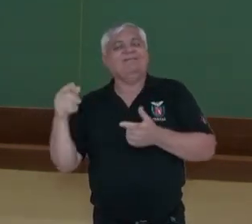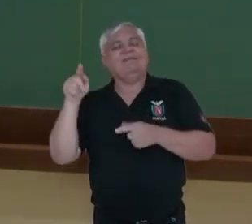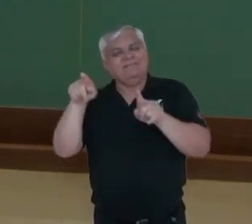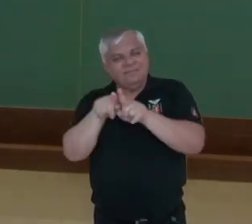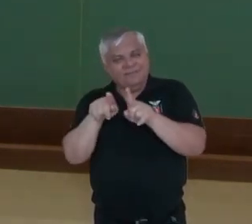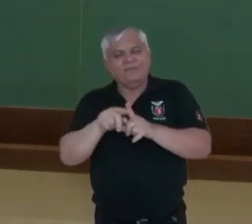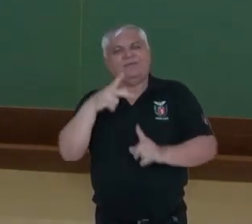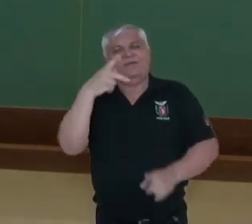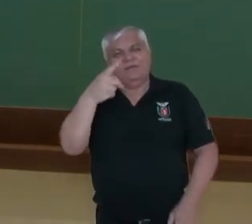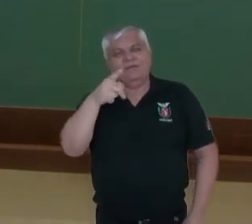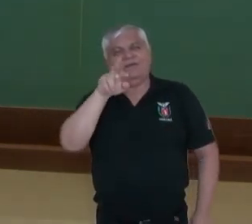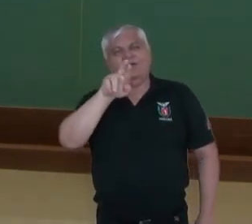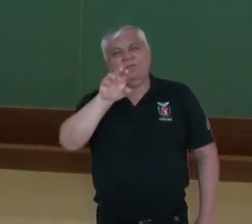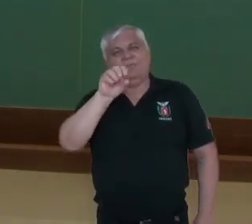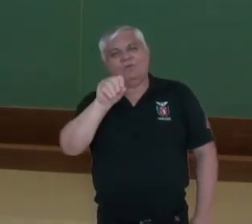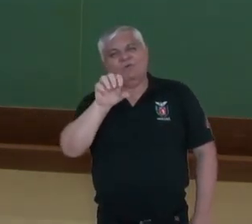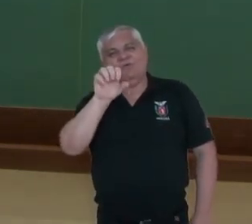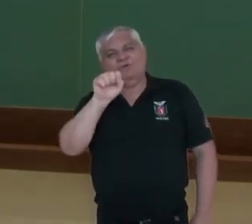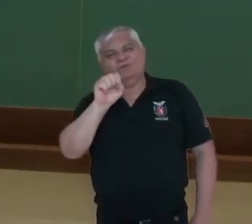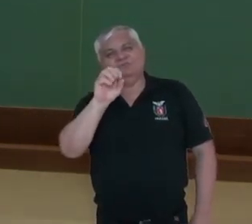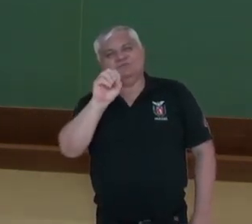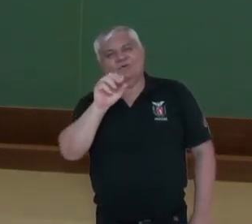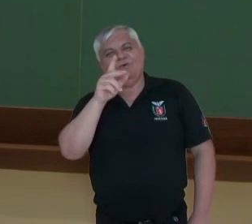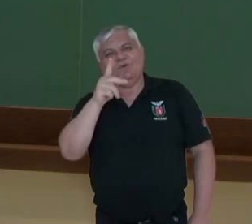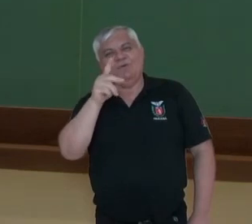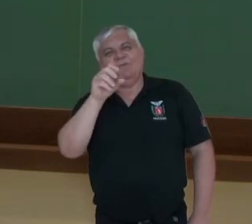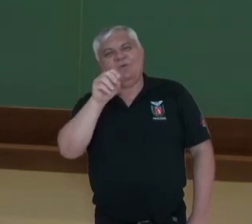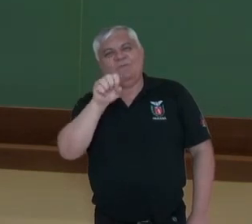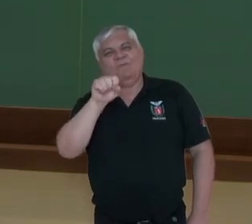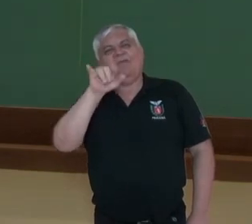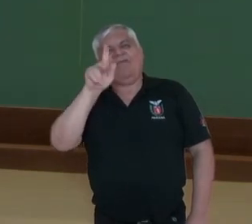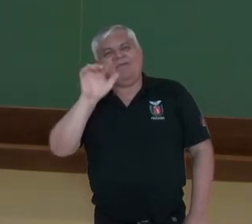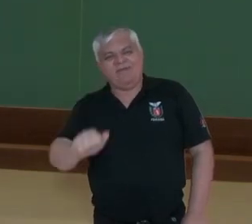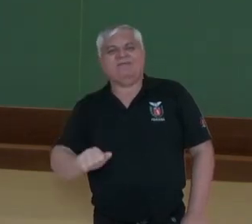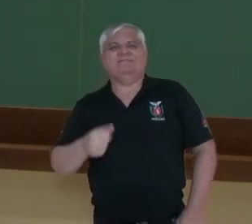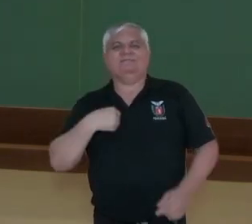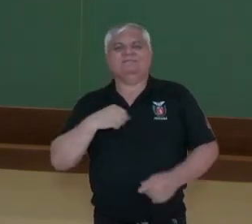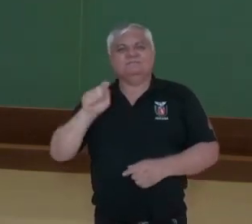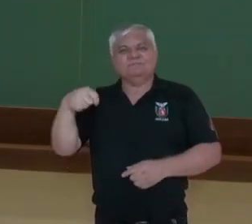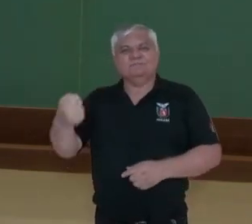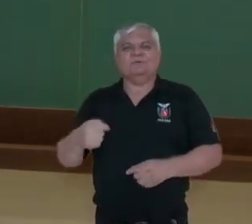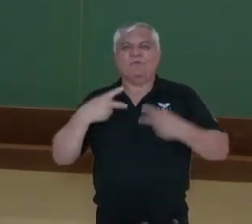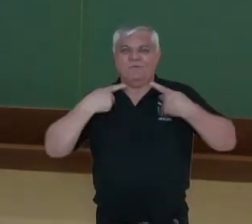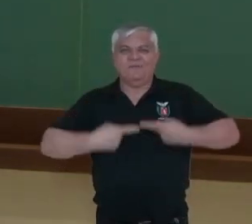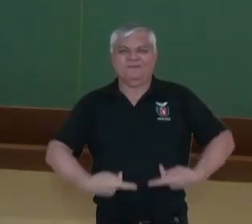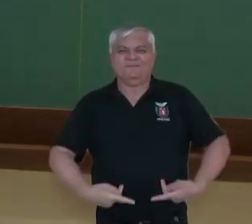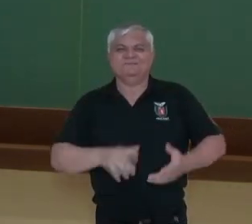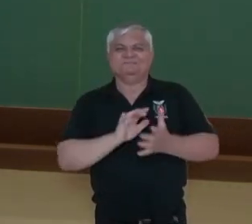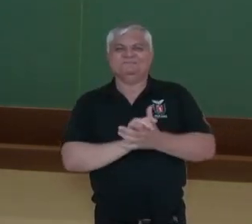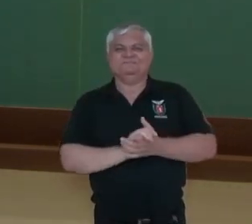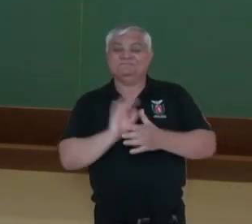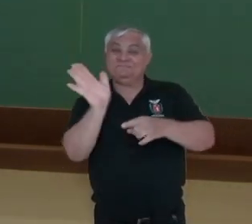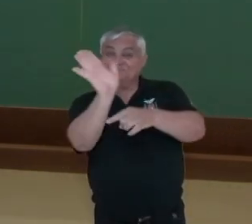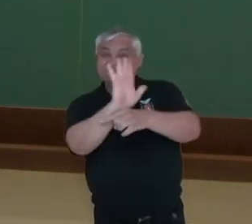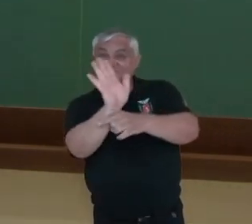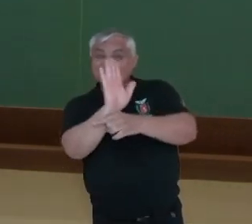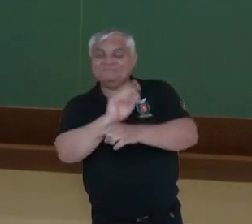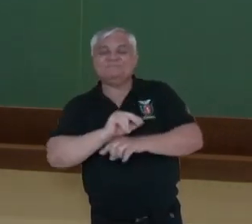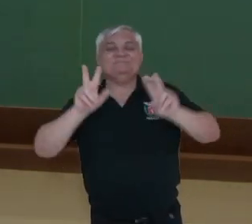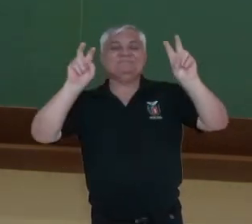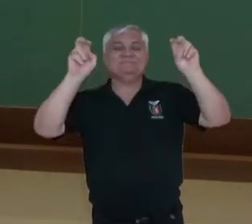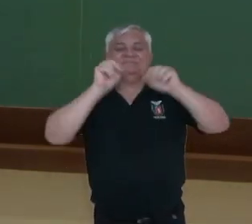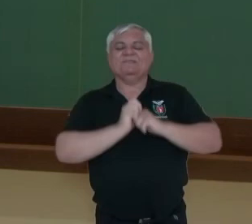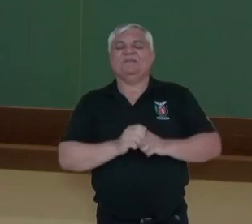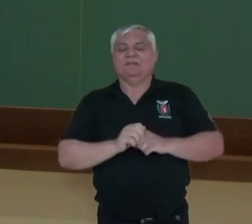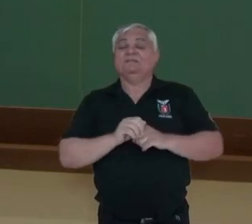utilizada uma personificação, ou seja, uma prosopopeia. Neste vídeo nós falamos sobre a